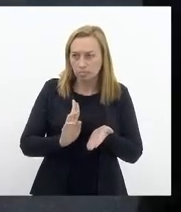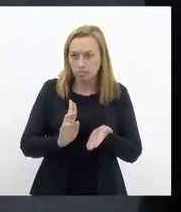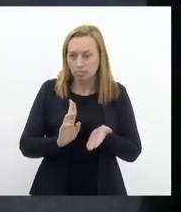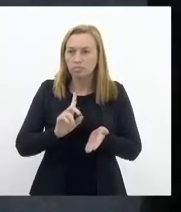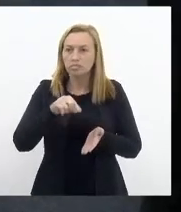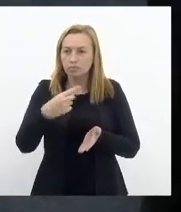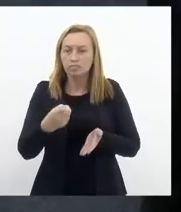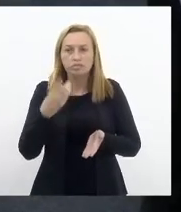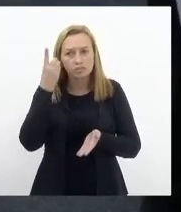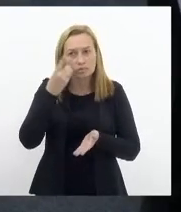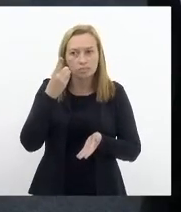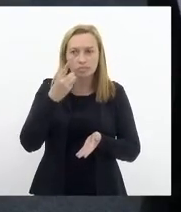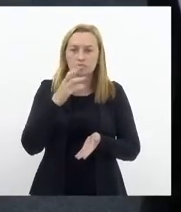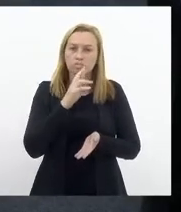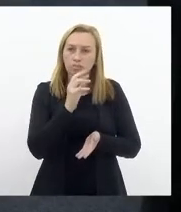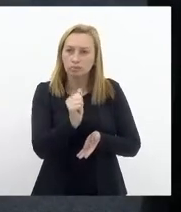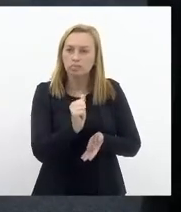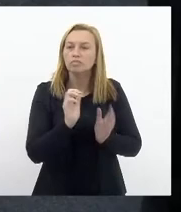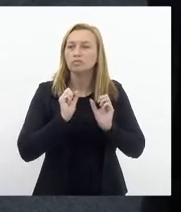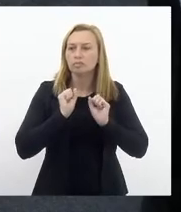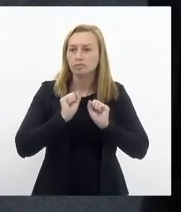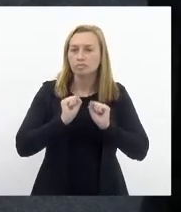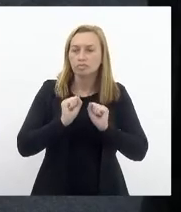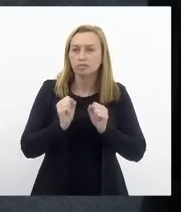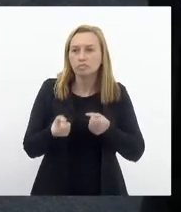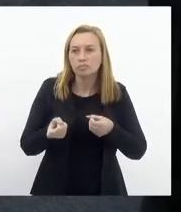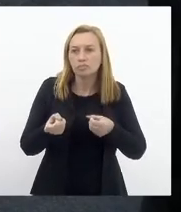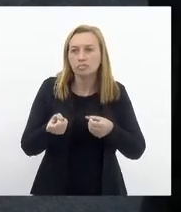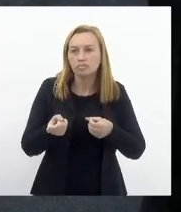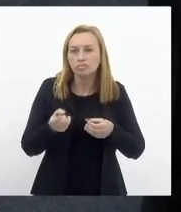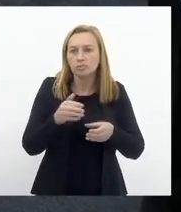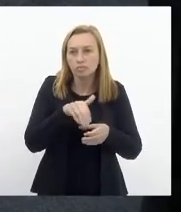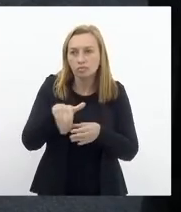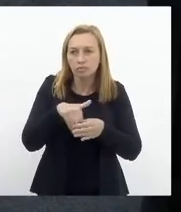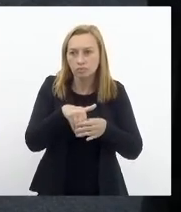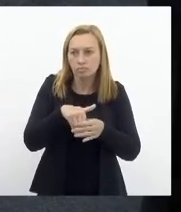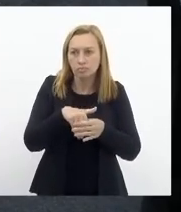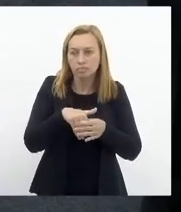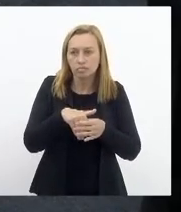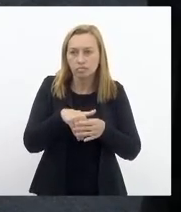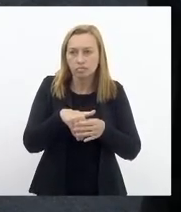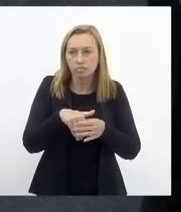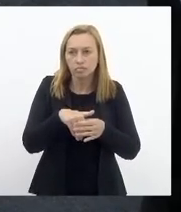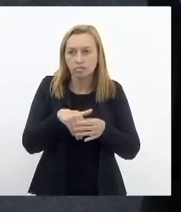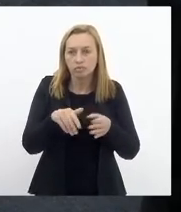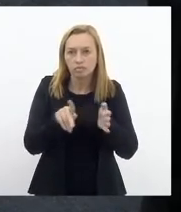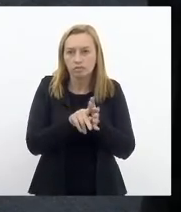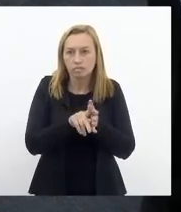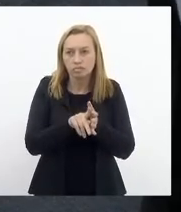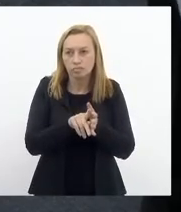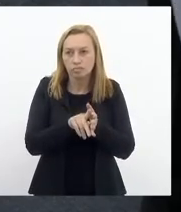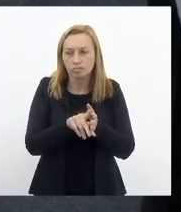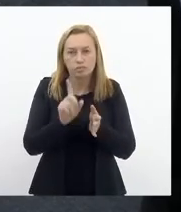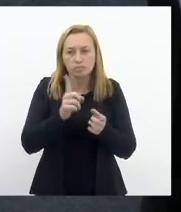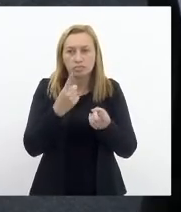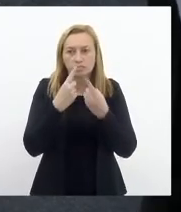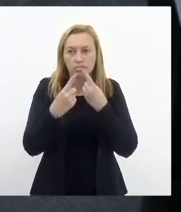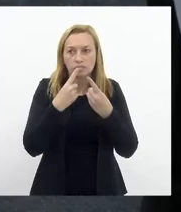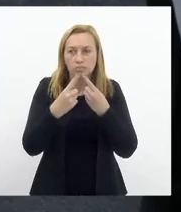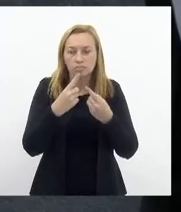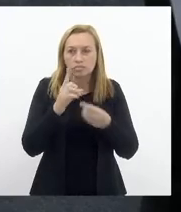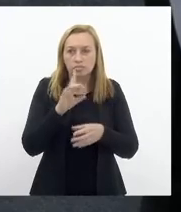deputado Rodrigo, se a gente poderia votar o projeto, ao invés de discutir o projeto, fazer a declaração de voto, que assim